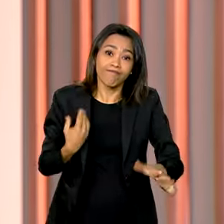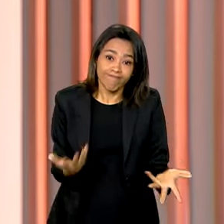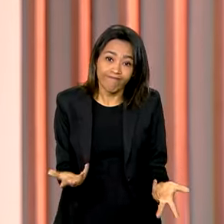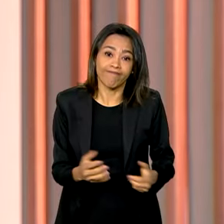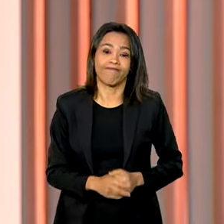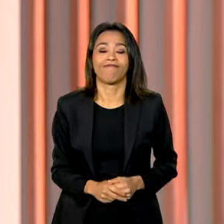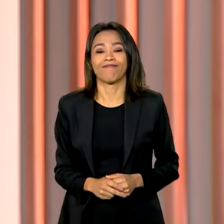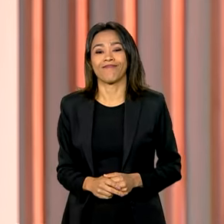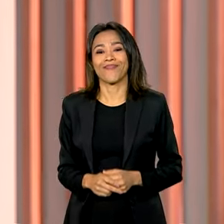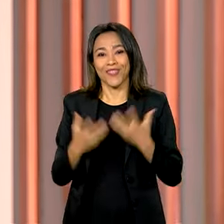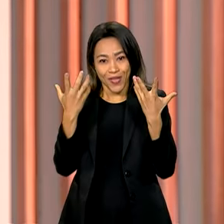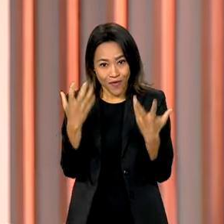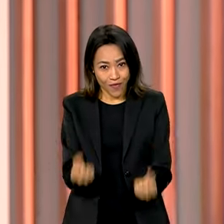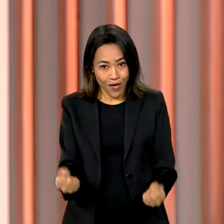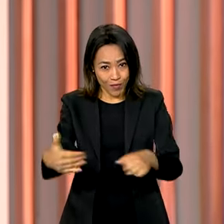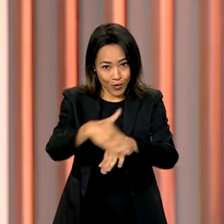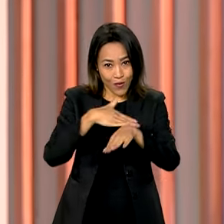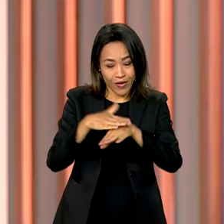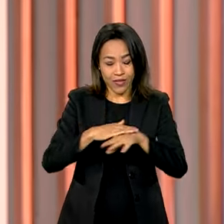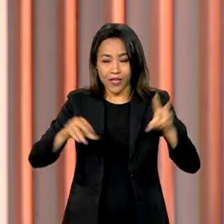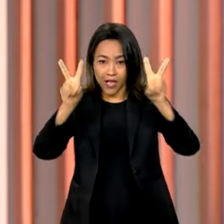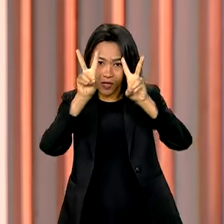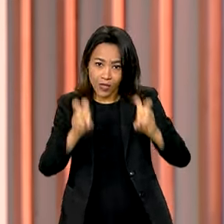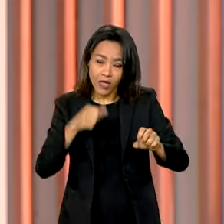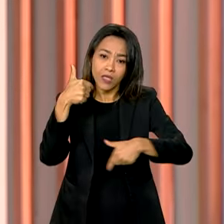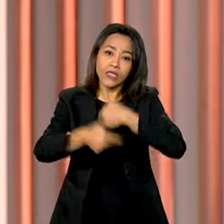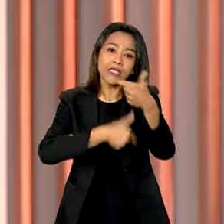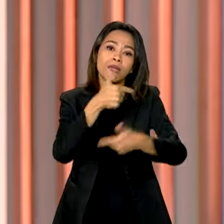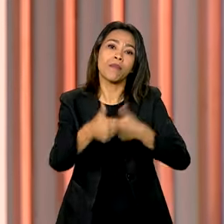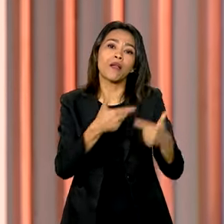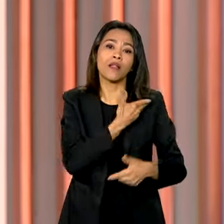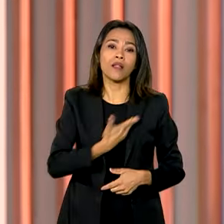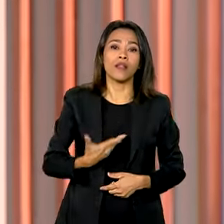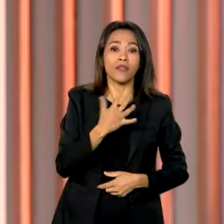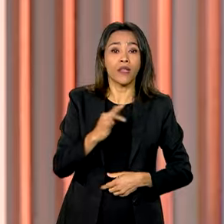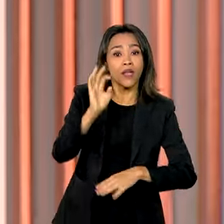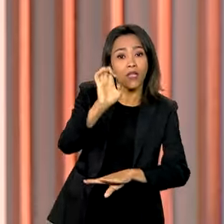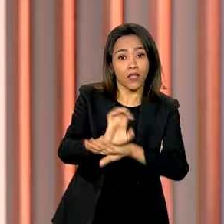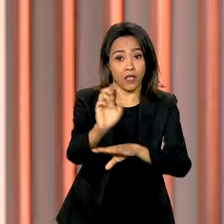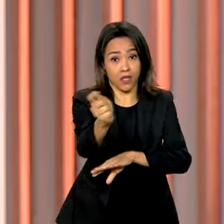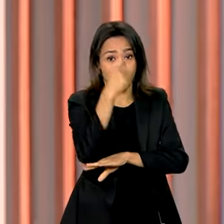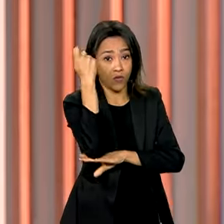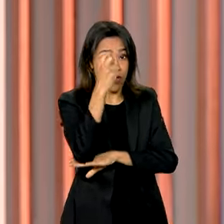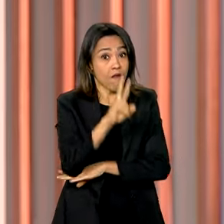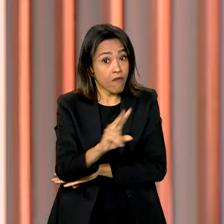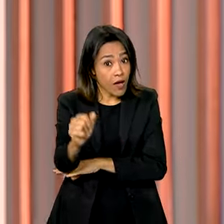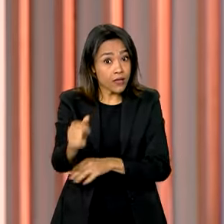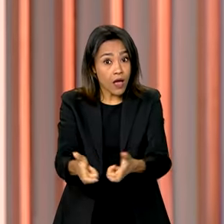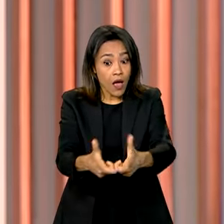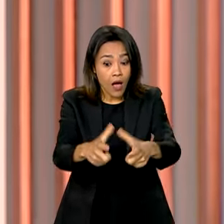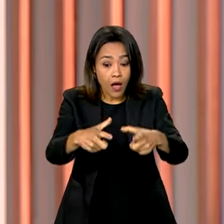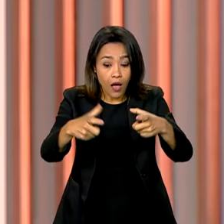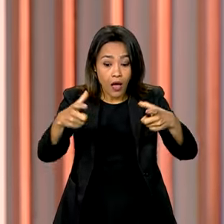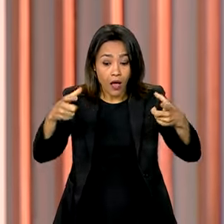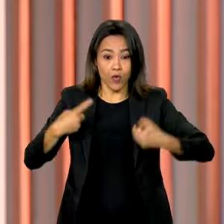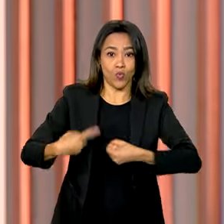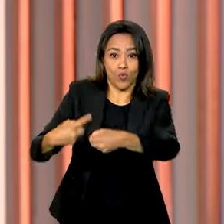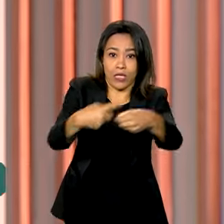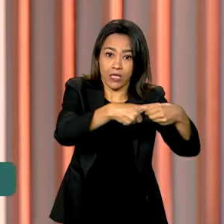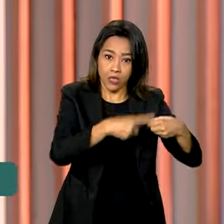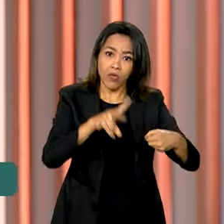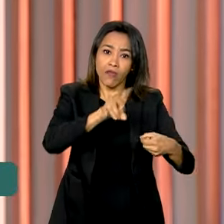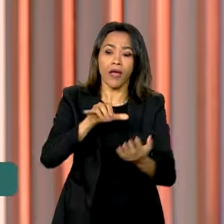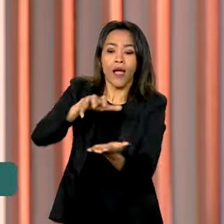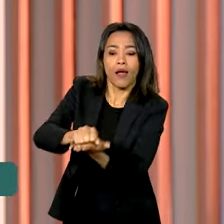Vamos falar agora sobre as ações federais no Rio Grande do Sul, porque vai ser ampliado o número de municípios gaúchos que vão poder